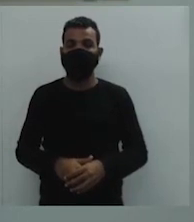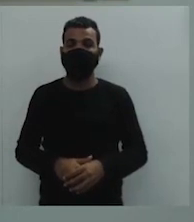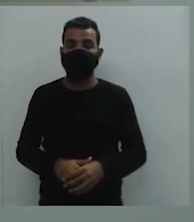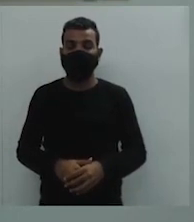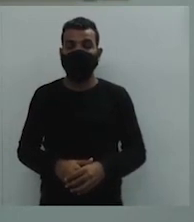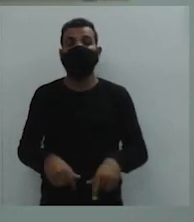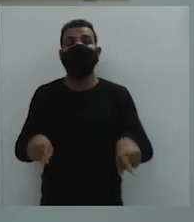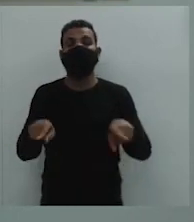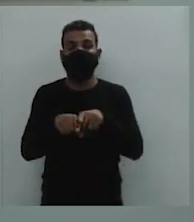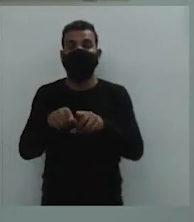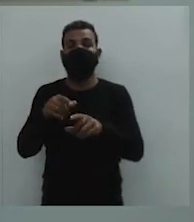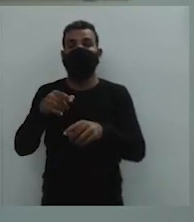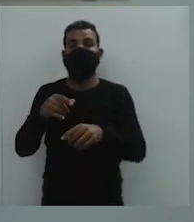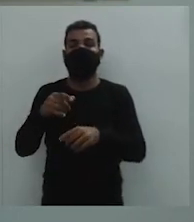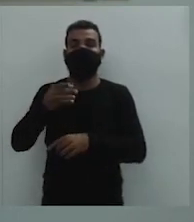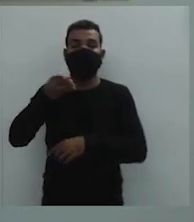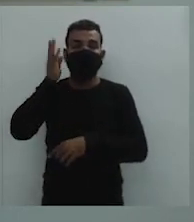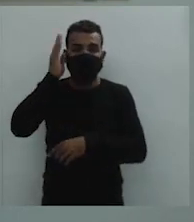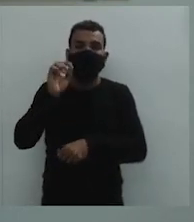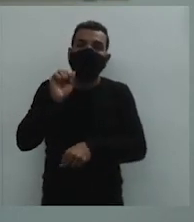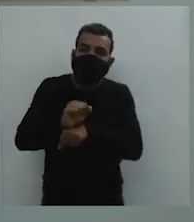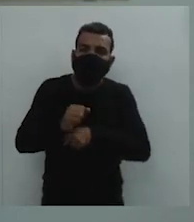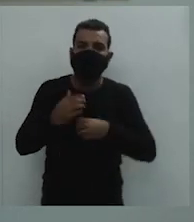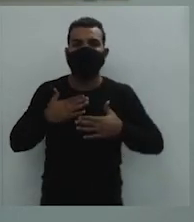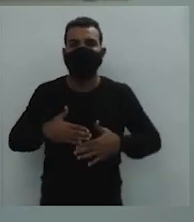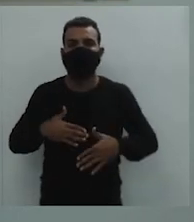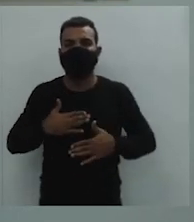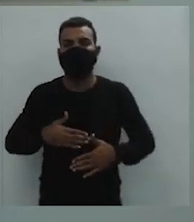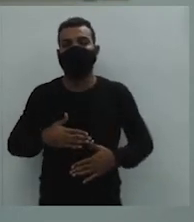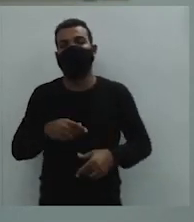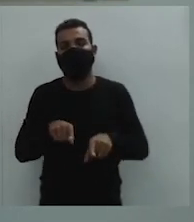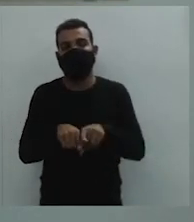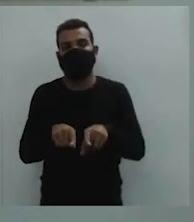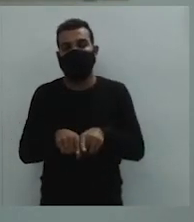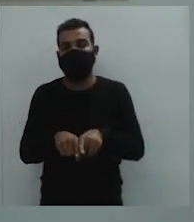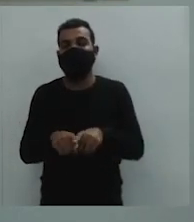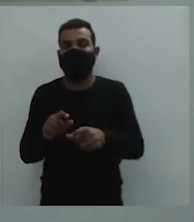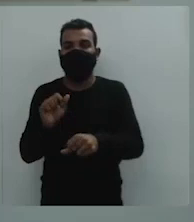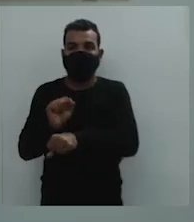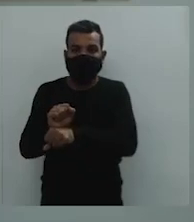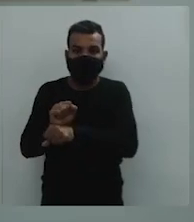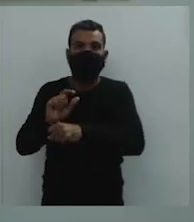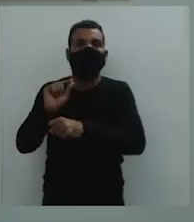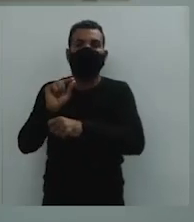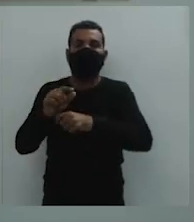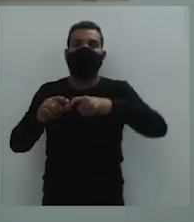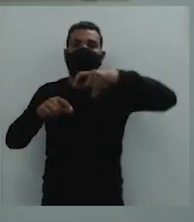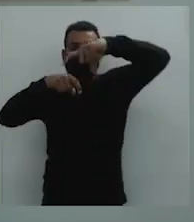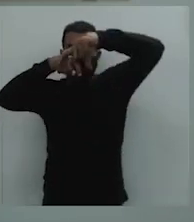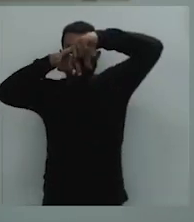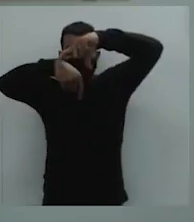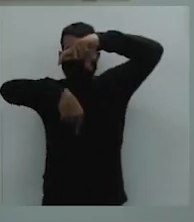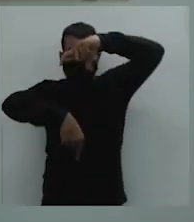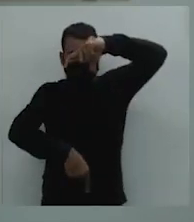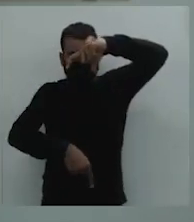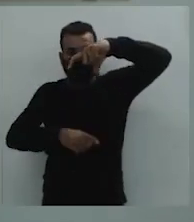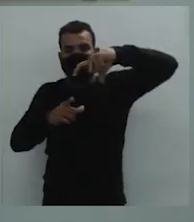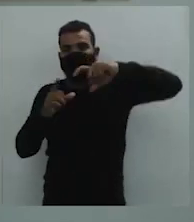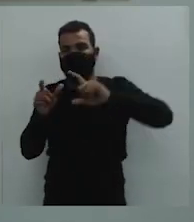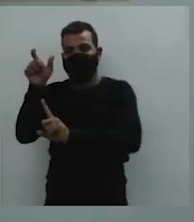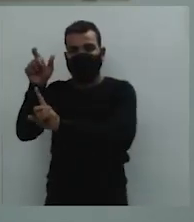mulas que tinham que parar para descansar, certo? E os pousos eram lugares onde os tropeiros